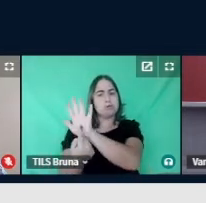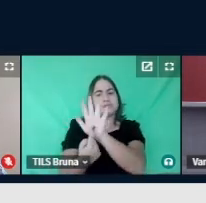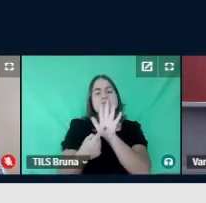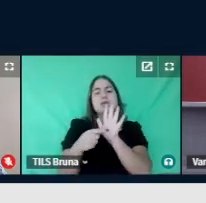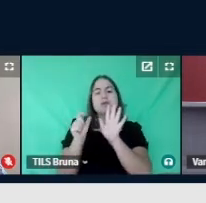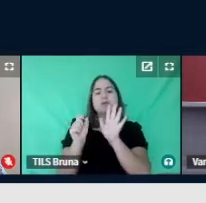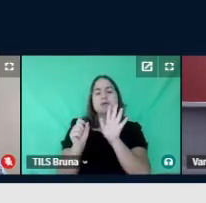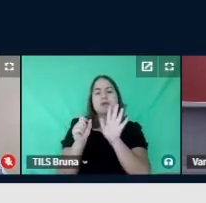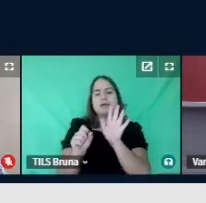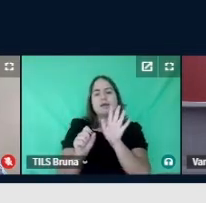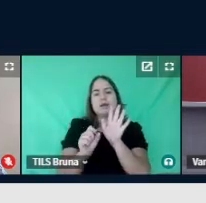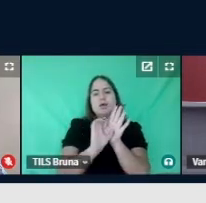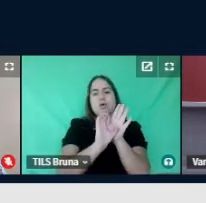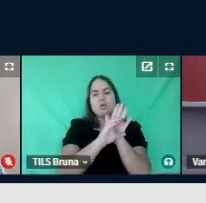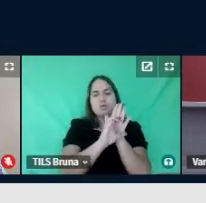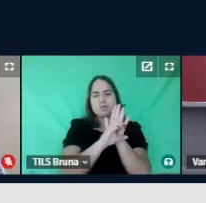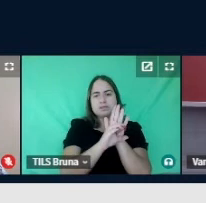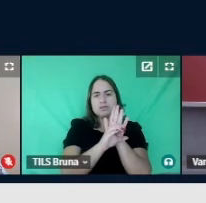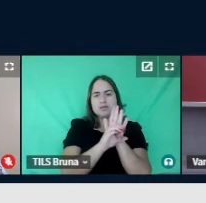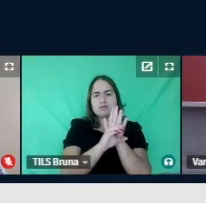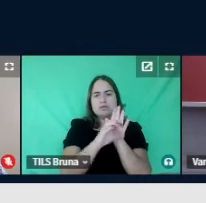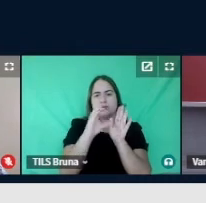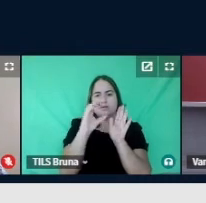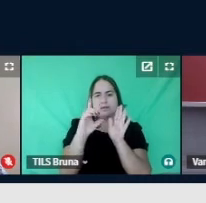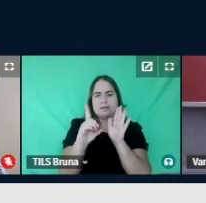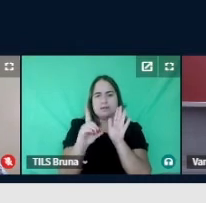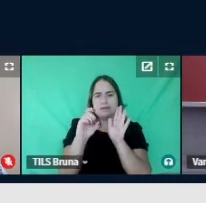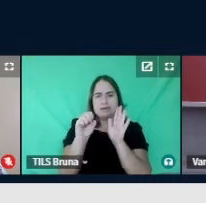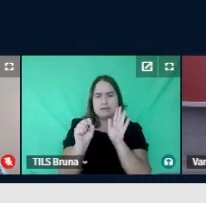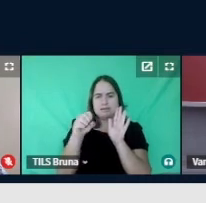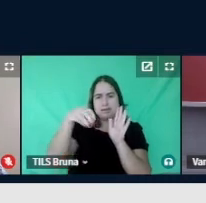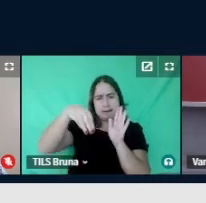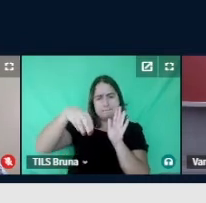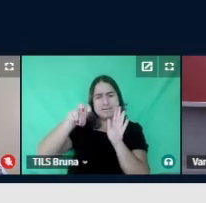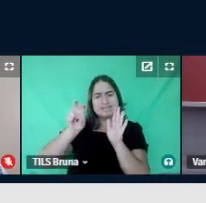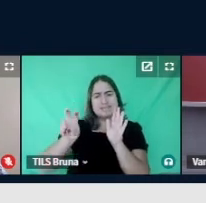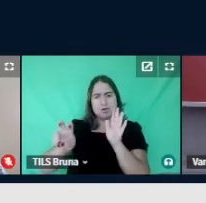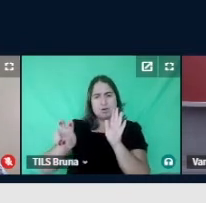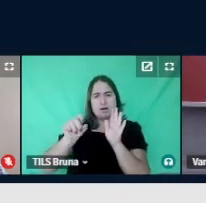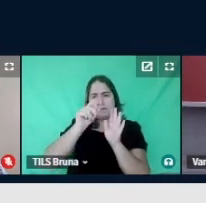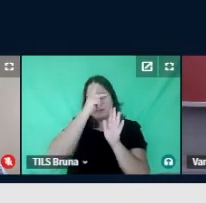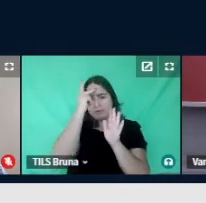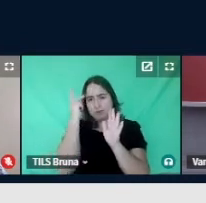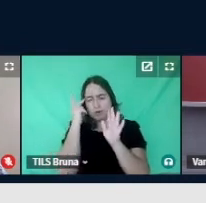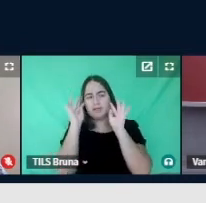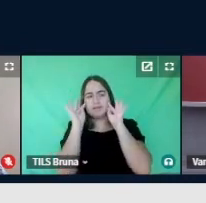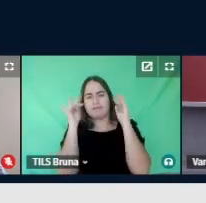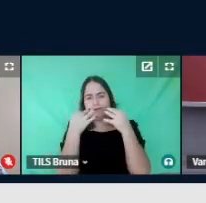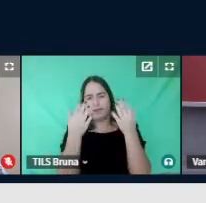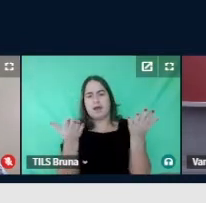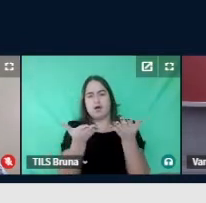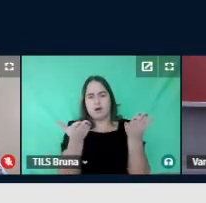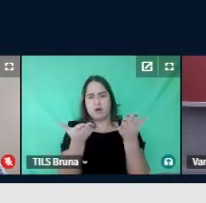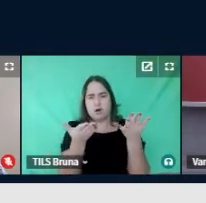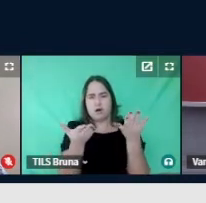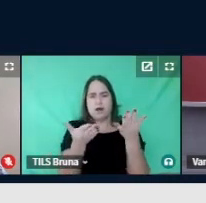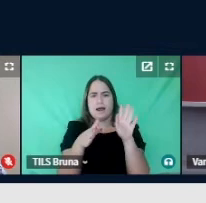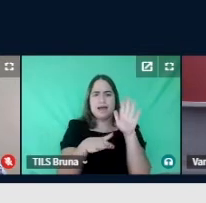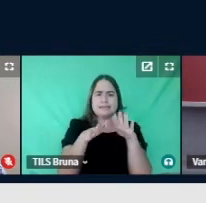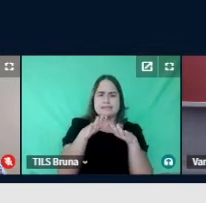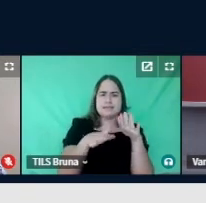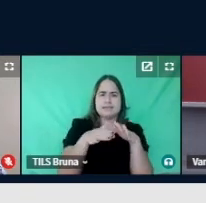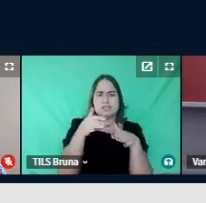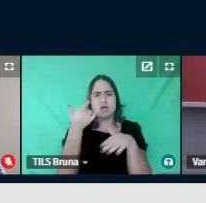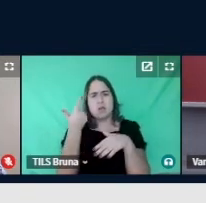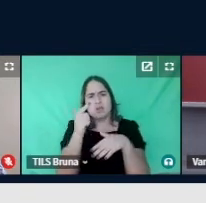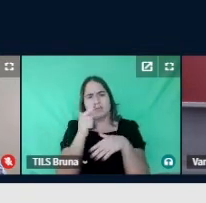as definições do DSM-5, para que as pessoas, o público que está nos assistindo, às vezes as pessoas não têm